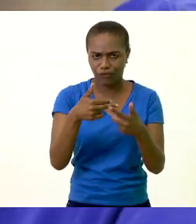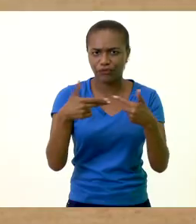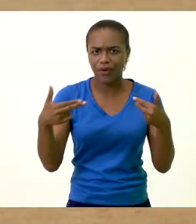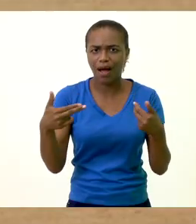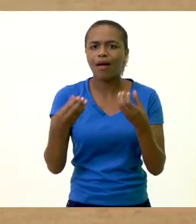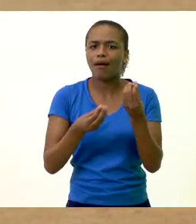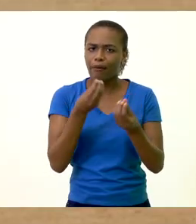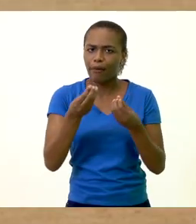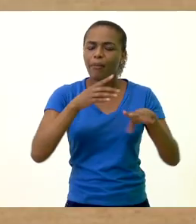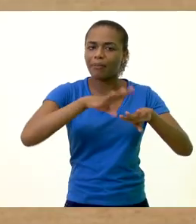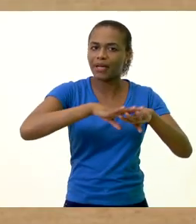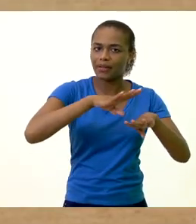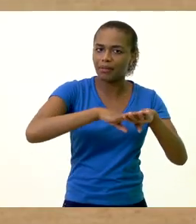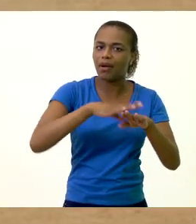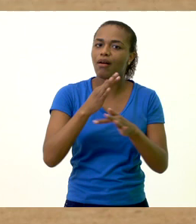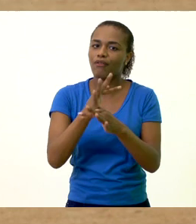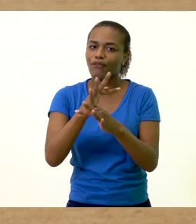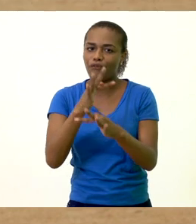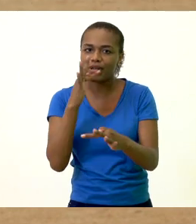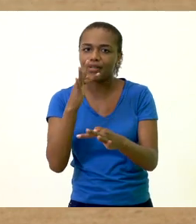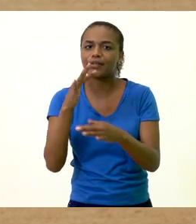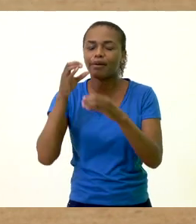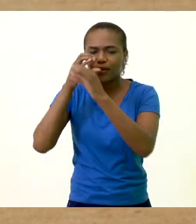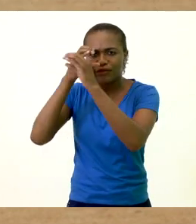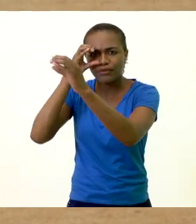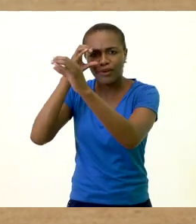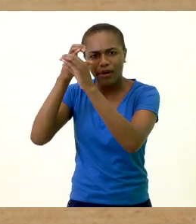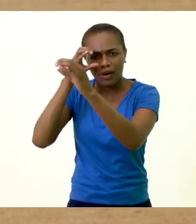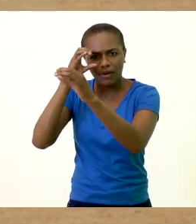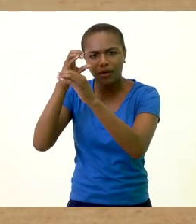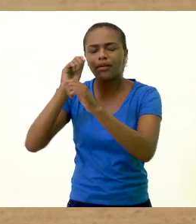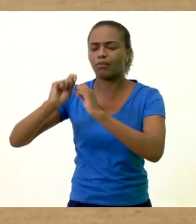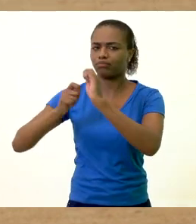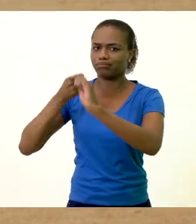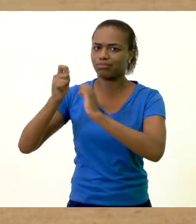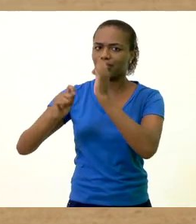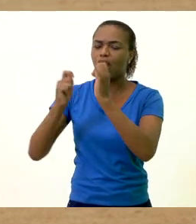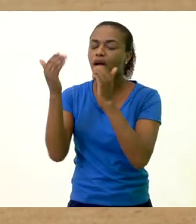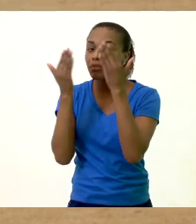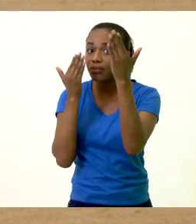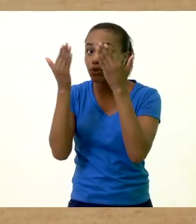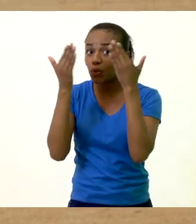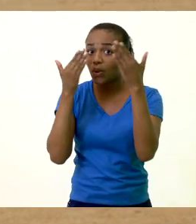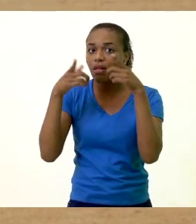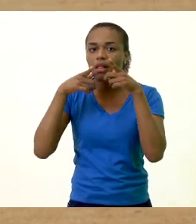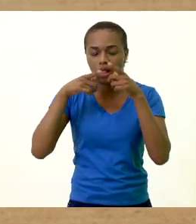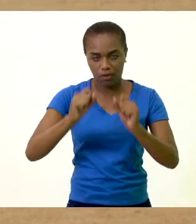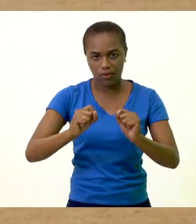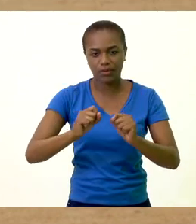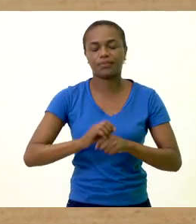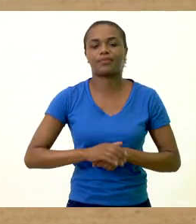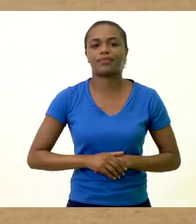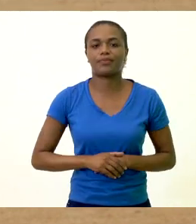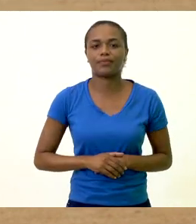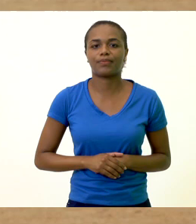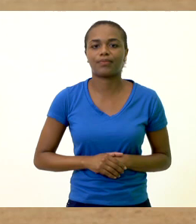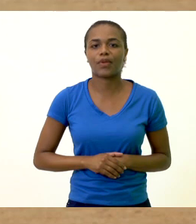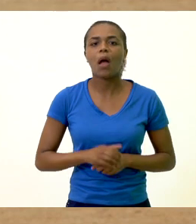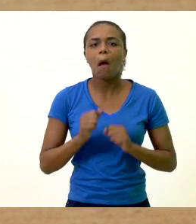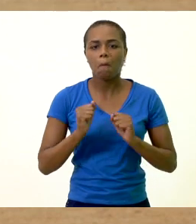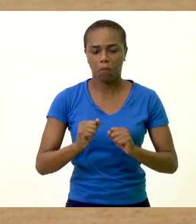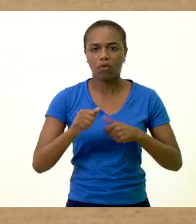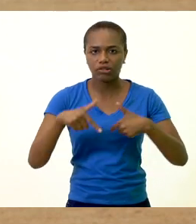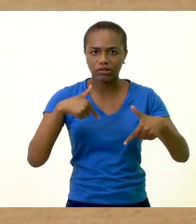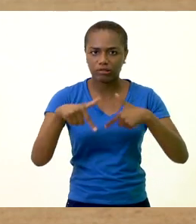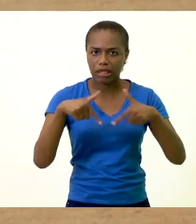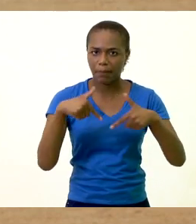áreas, como matemática, física, engenharia, administração, psicologia e linguística. Ele